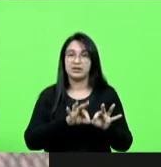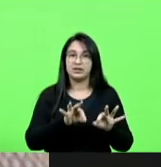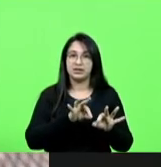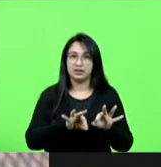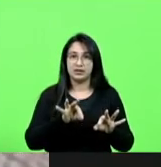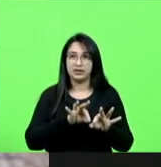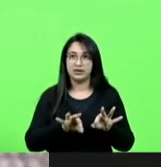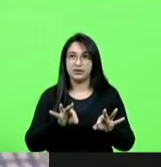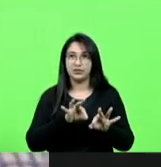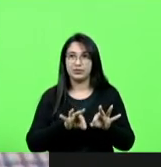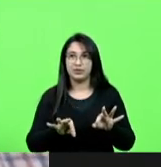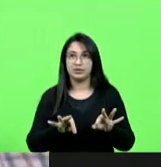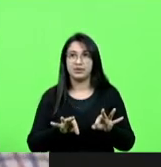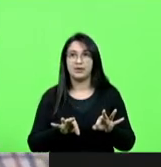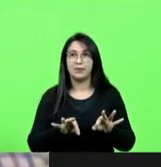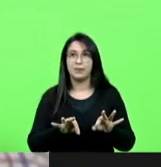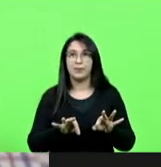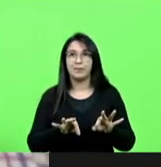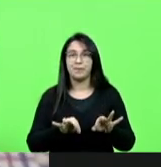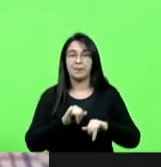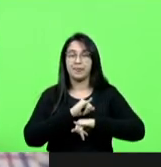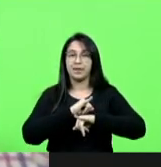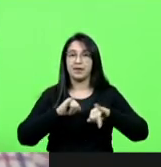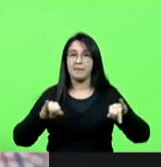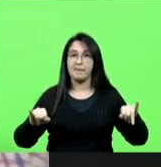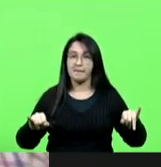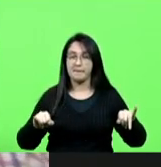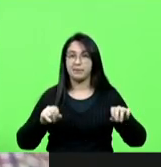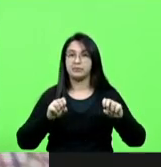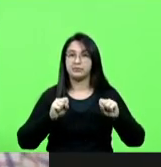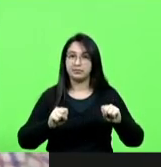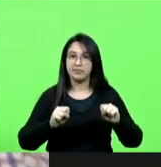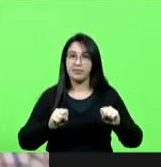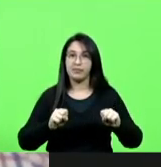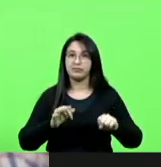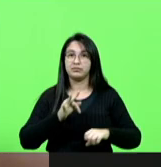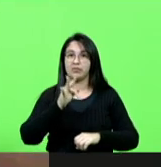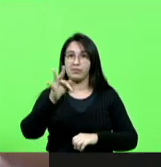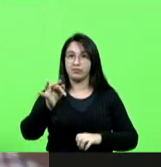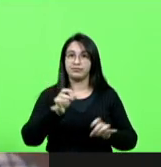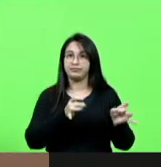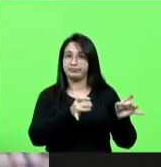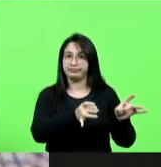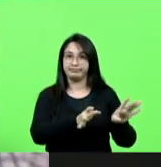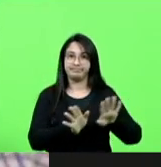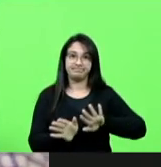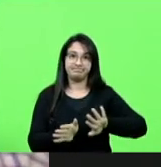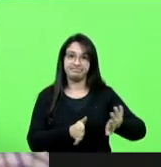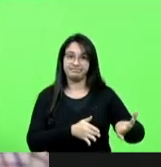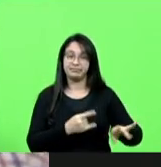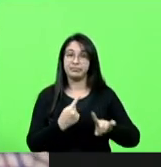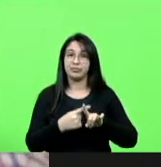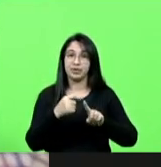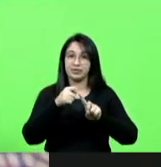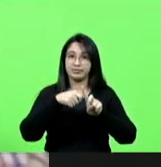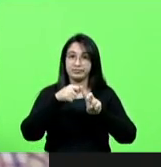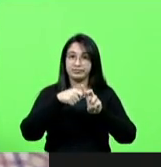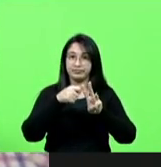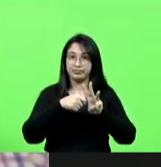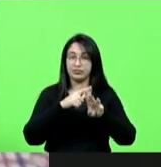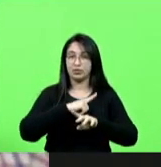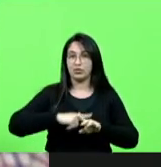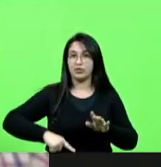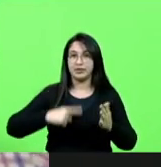hospital materno infantil anuncie que vai deixar porque há três meses o governo não cumpre o contrato